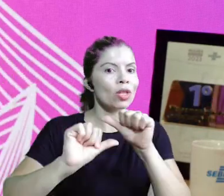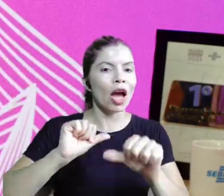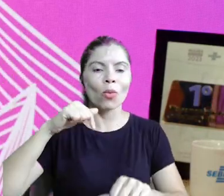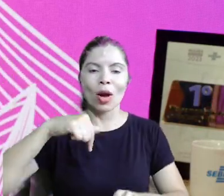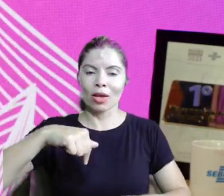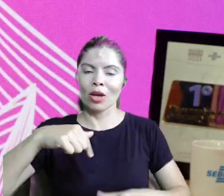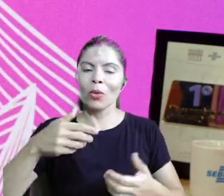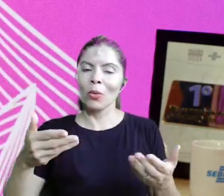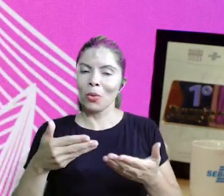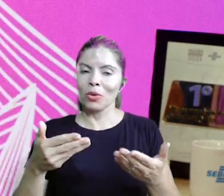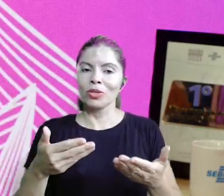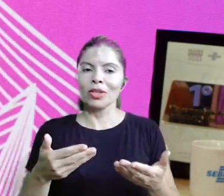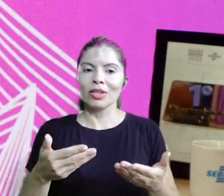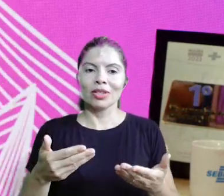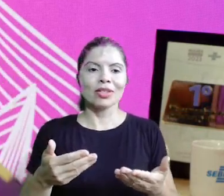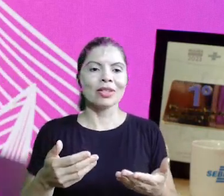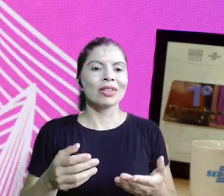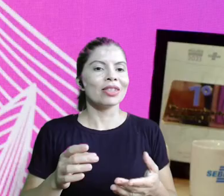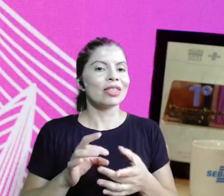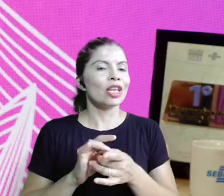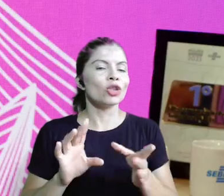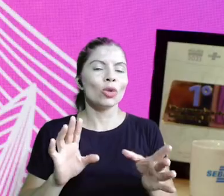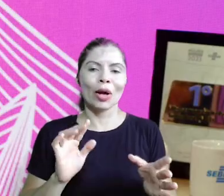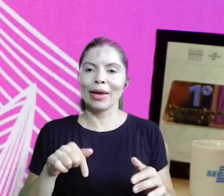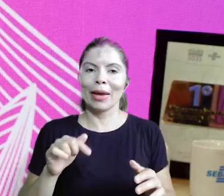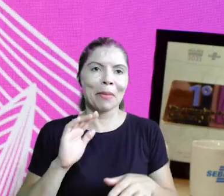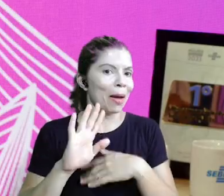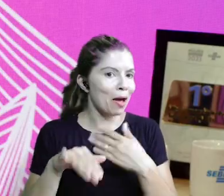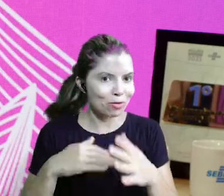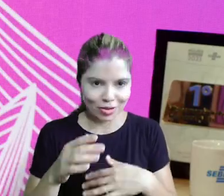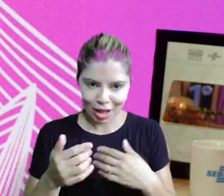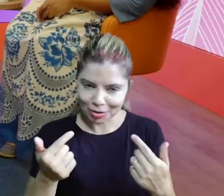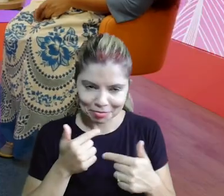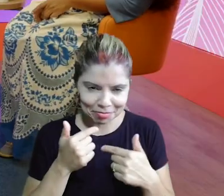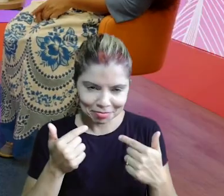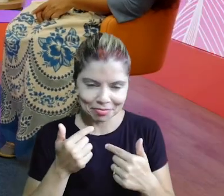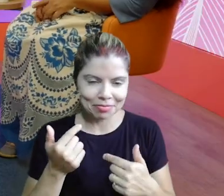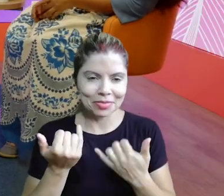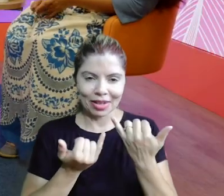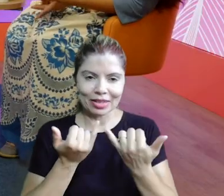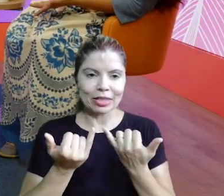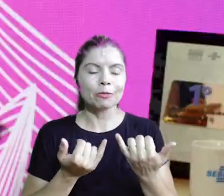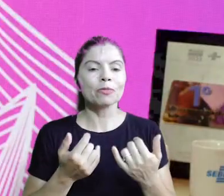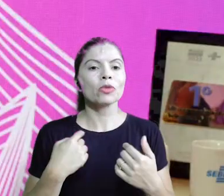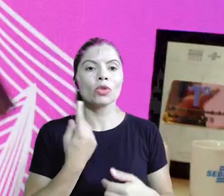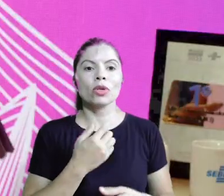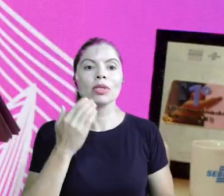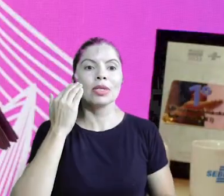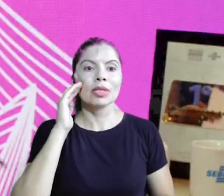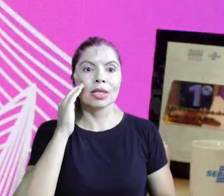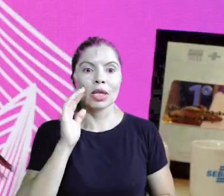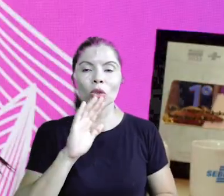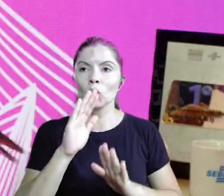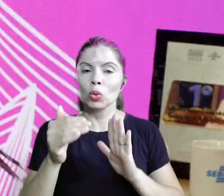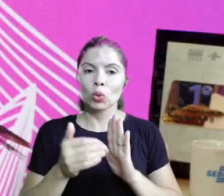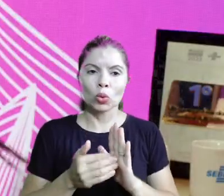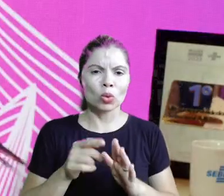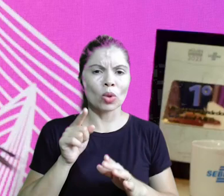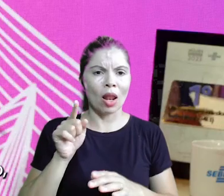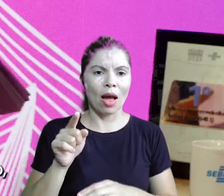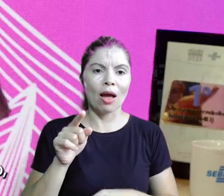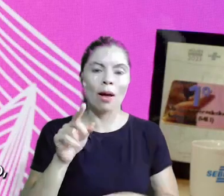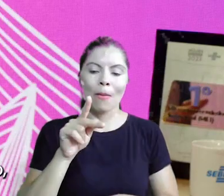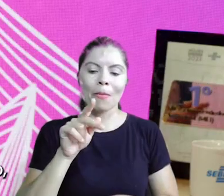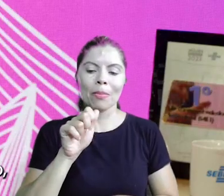transformaram esse programa deixaram uma bagunça só e agora para a gente entender toda essa questão do